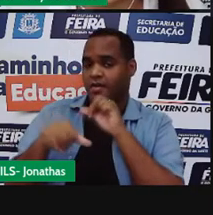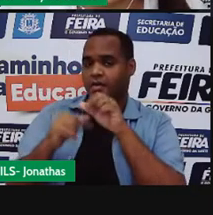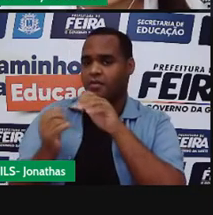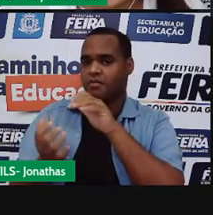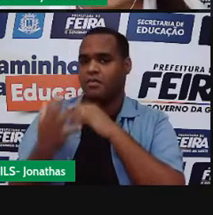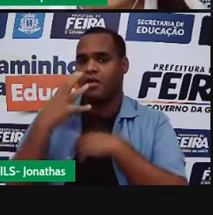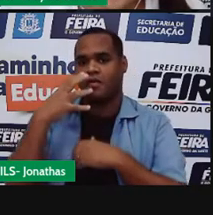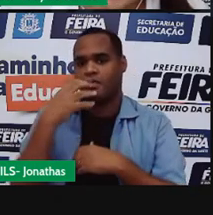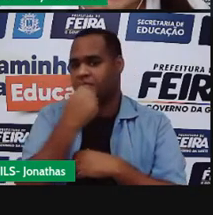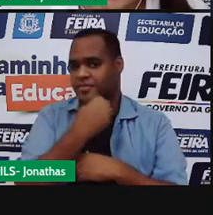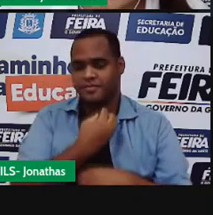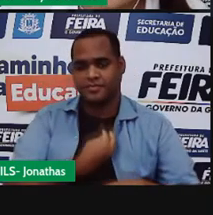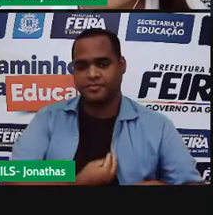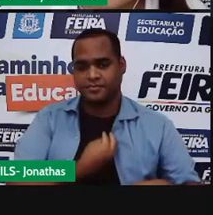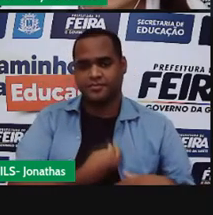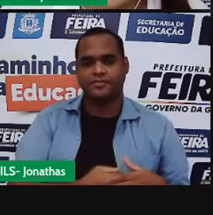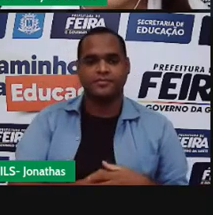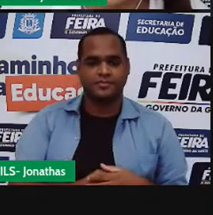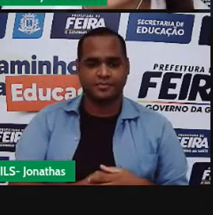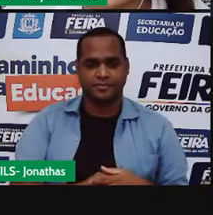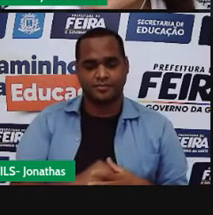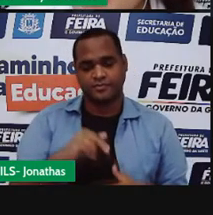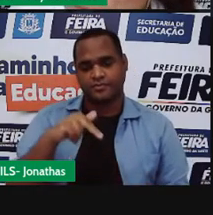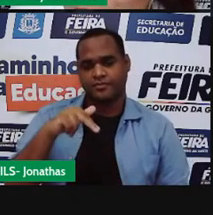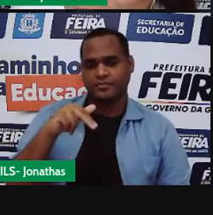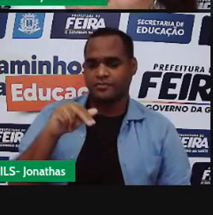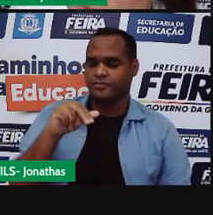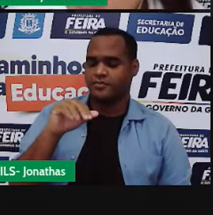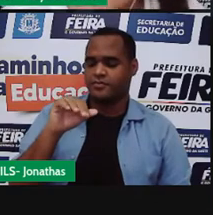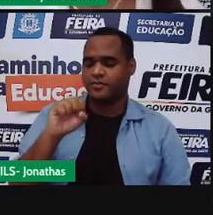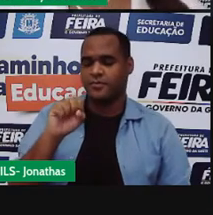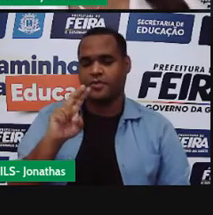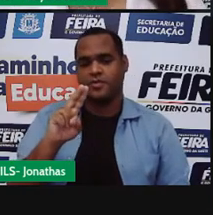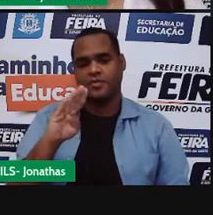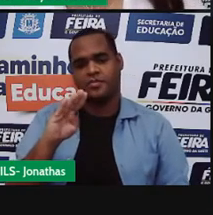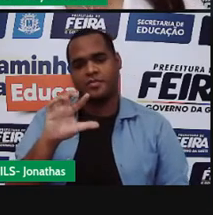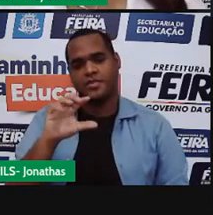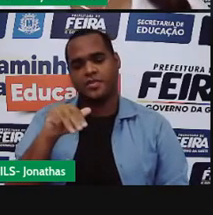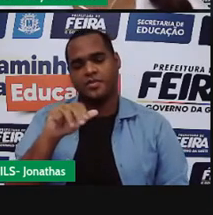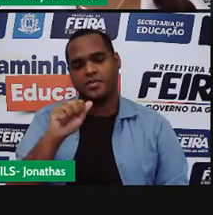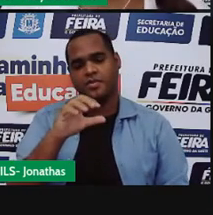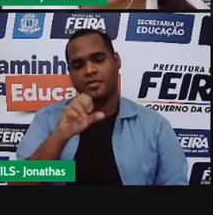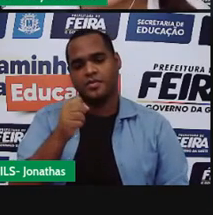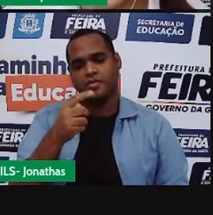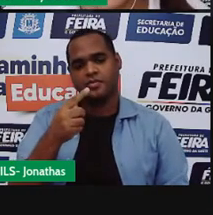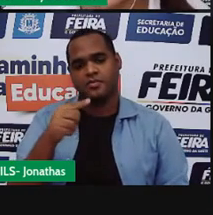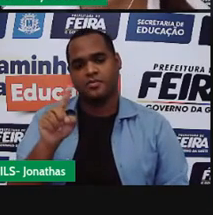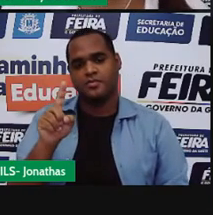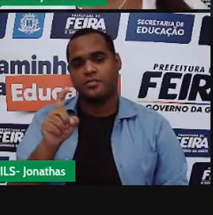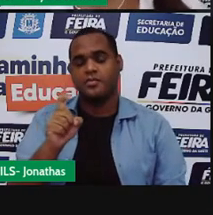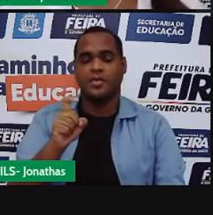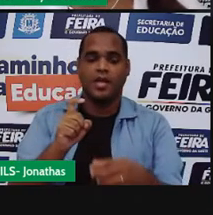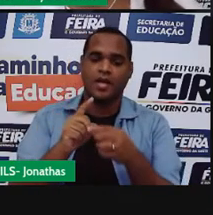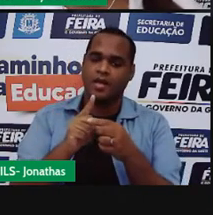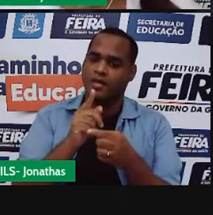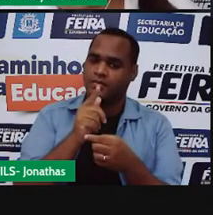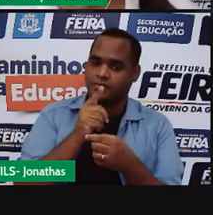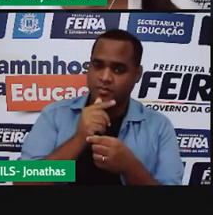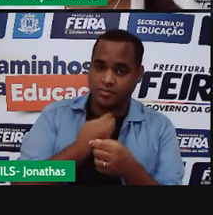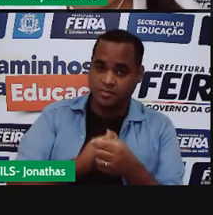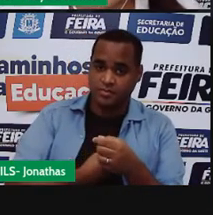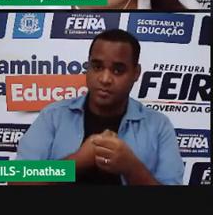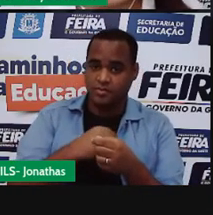forma rápida. Aqui a gente tem a naftalina, que eu falei para vocês. Está passando direto do estado sólido para o estado